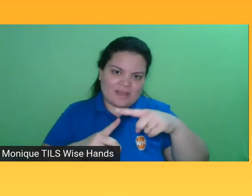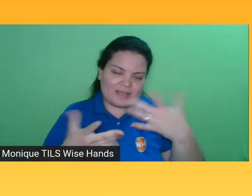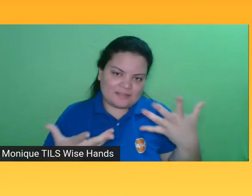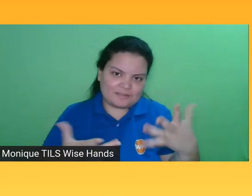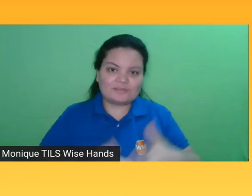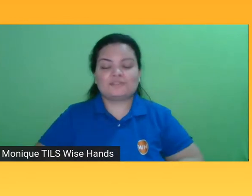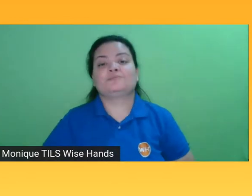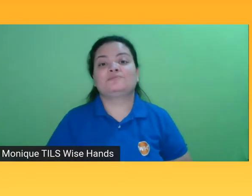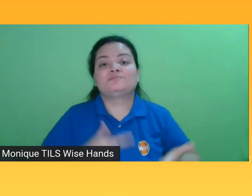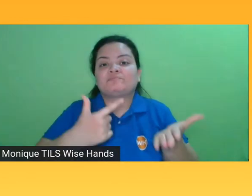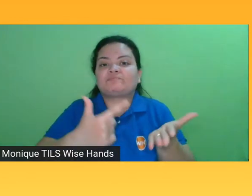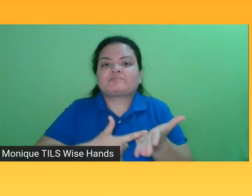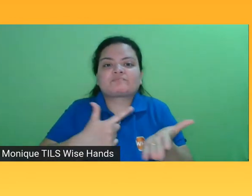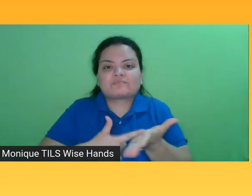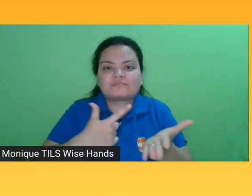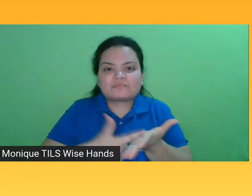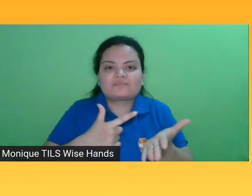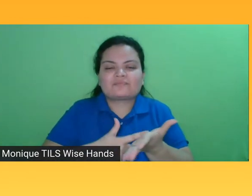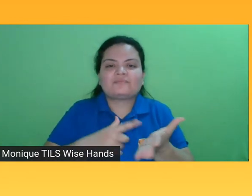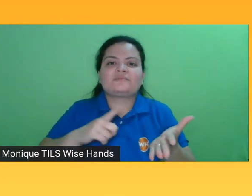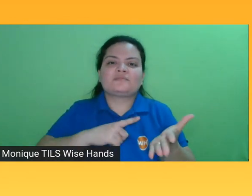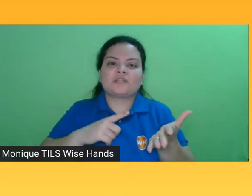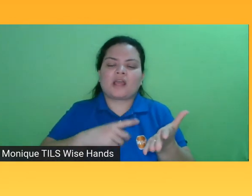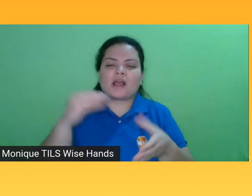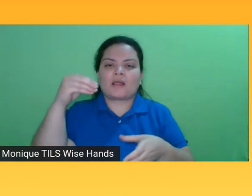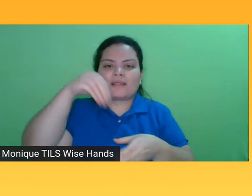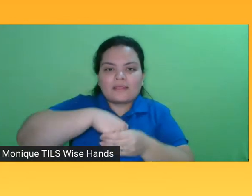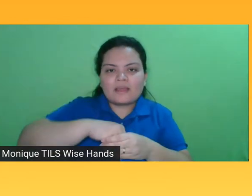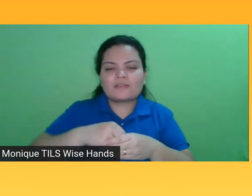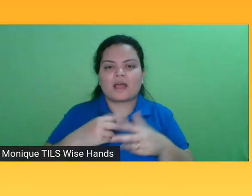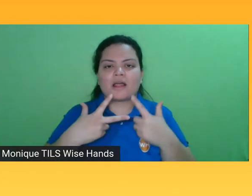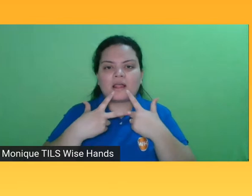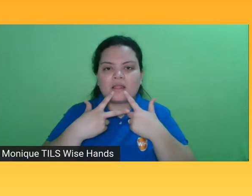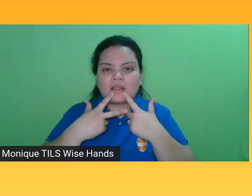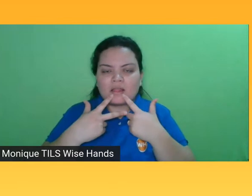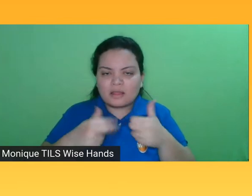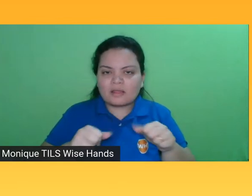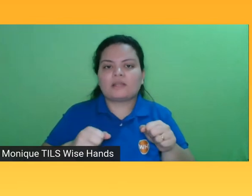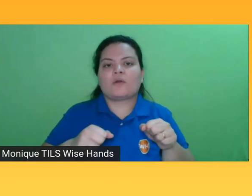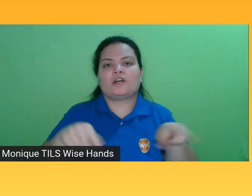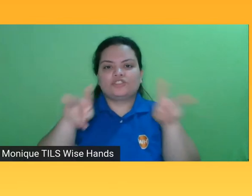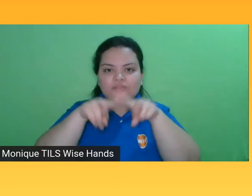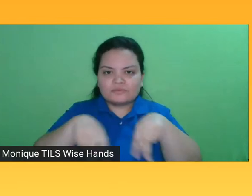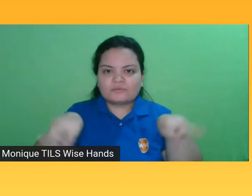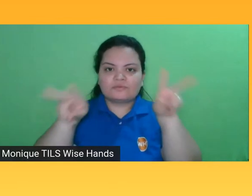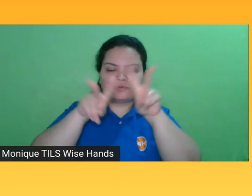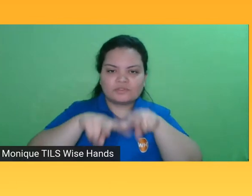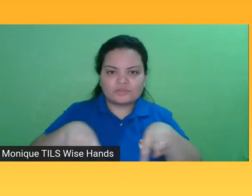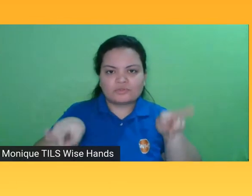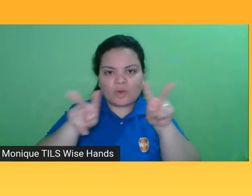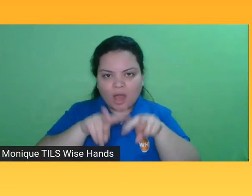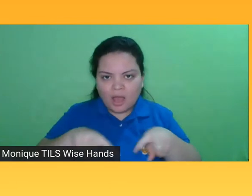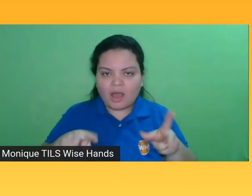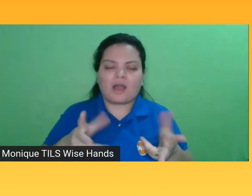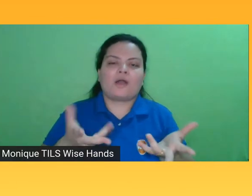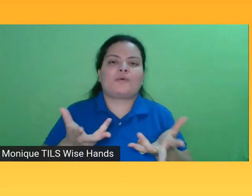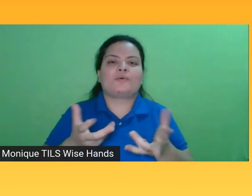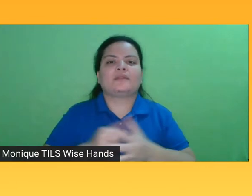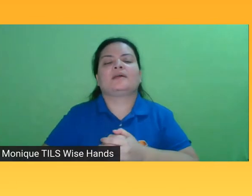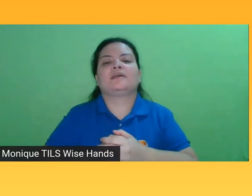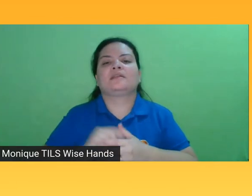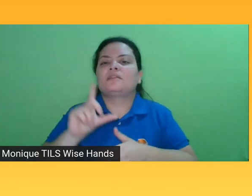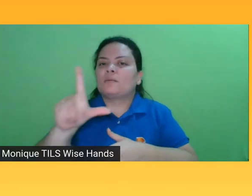começam a inserir linguagens audiovisuais, então, um vídeo, uma sonora, um player de áudio. A gente passa a ter livros